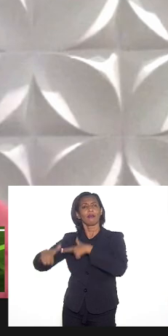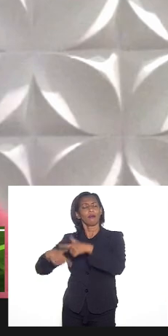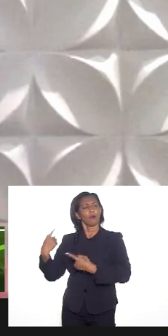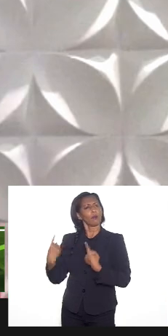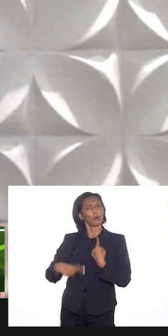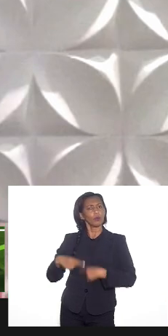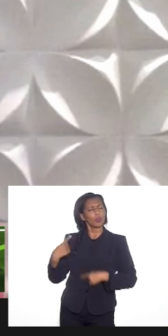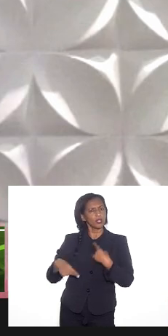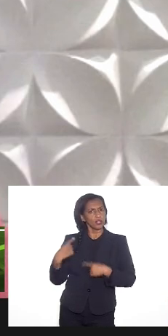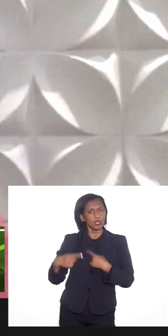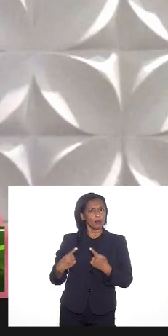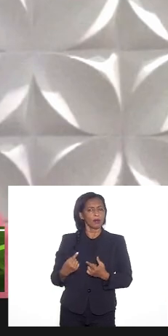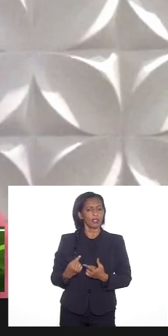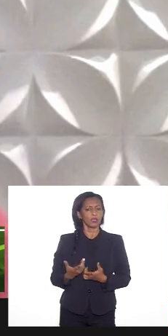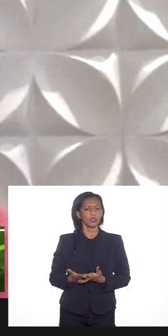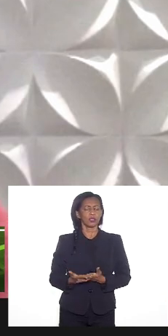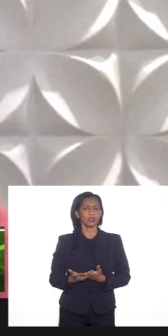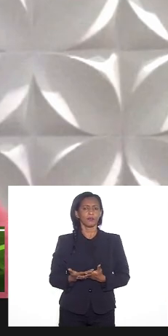para